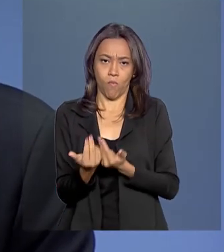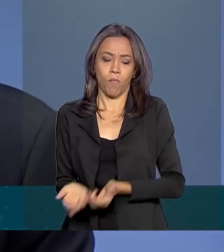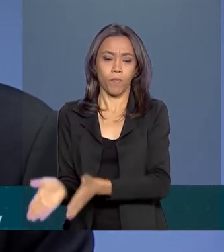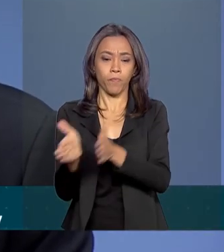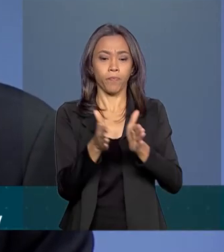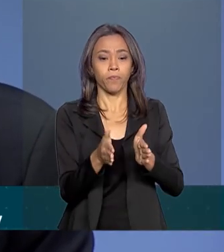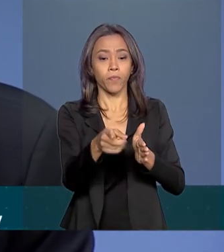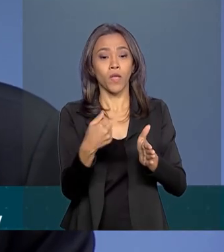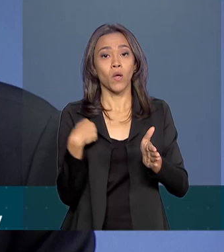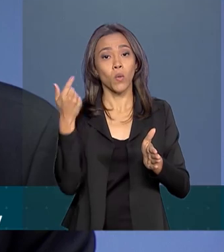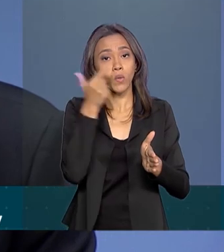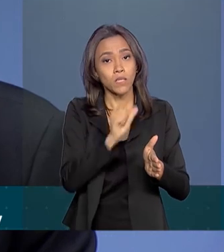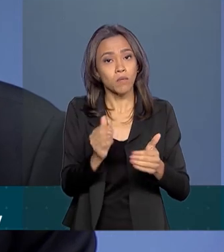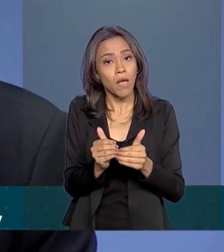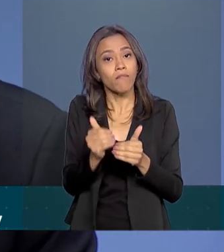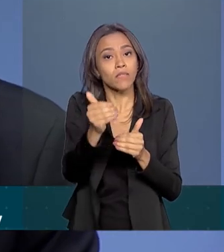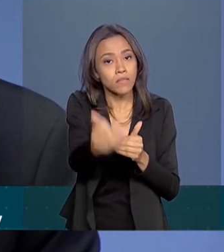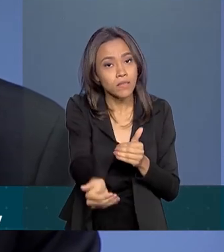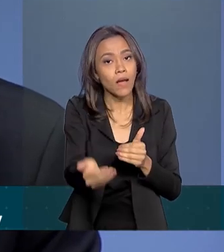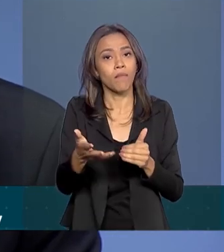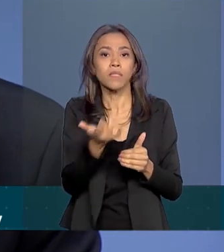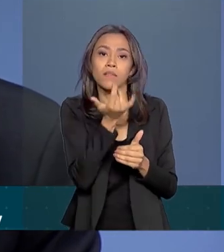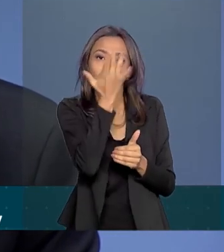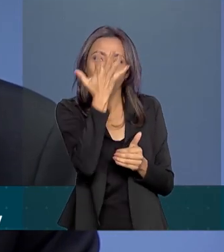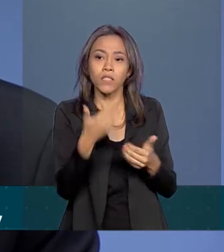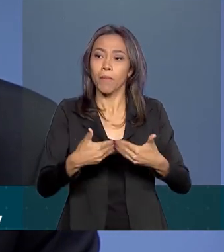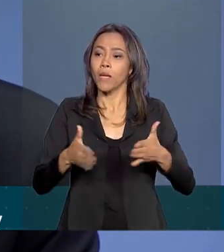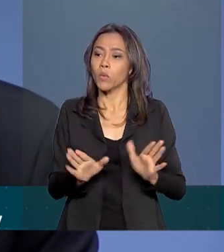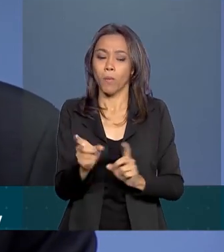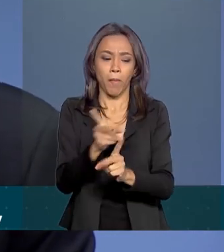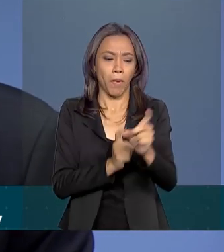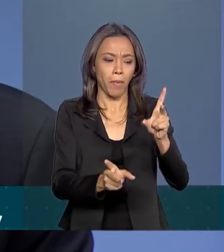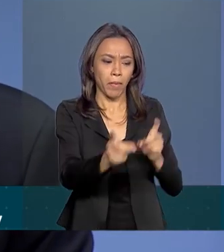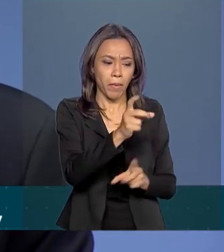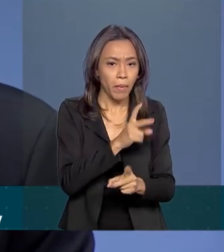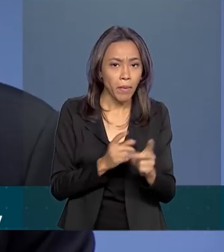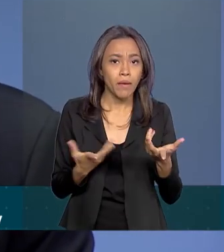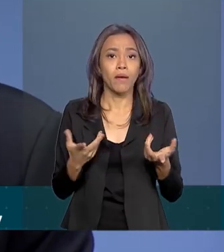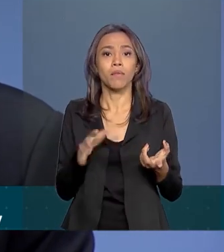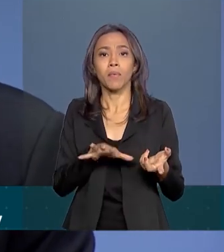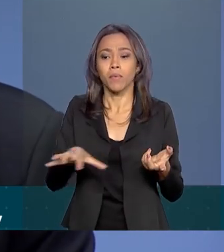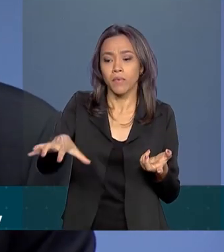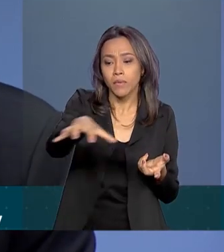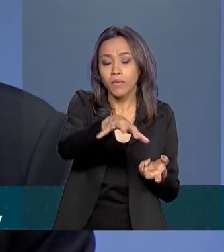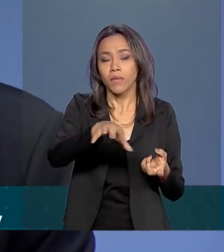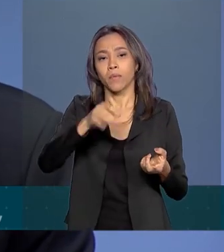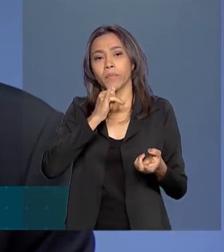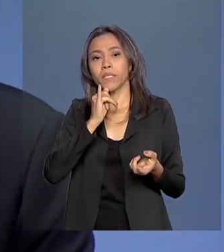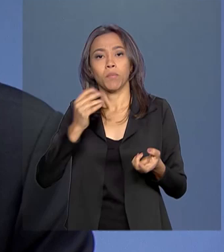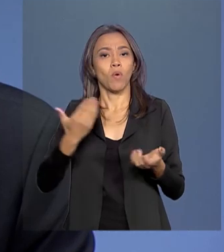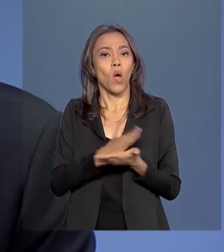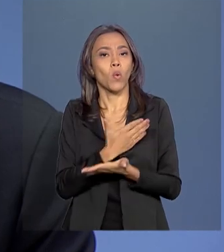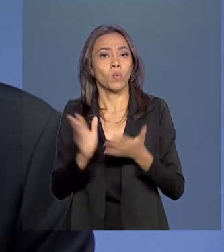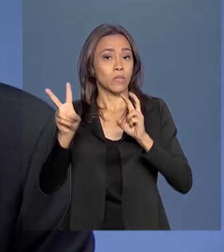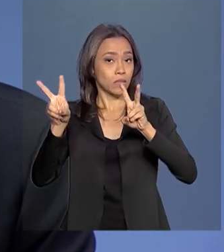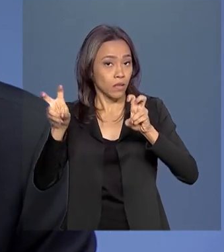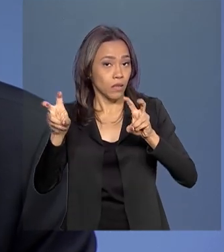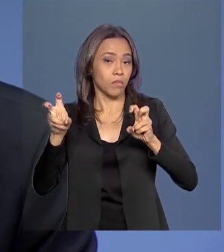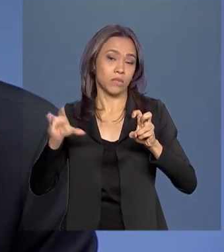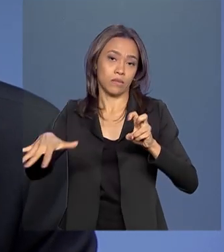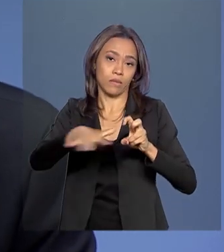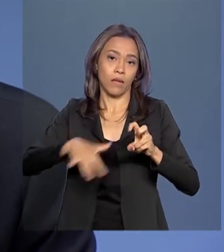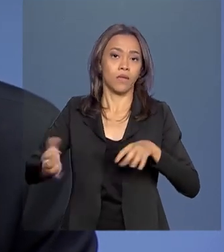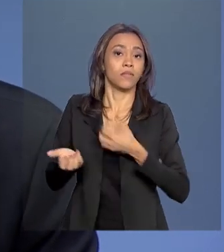facilitação de comércio, indicações geográficas. Em alguns temas, por exemplo, em serviços,